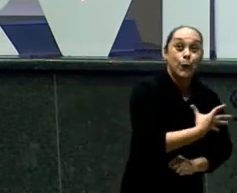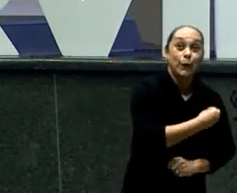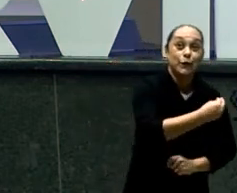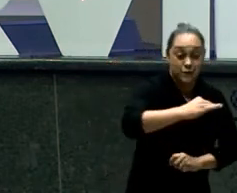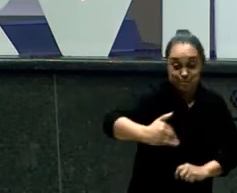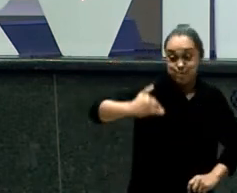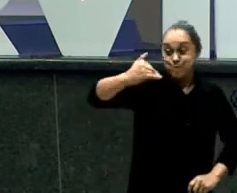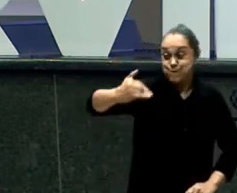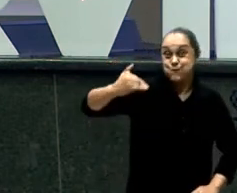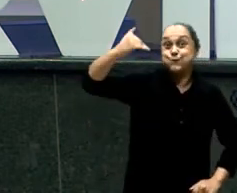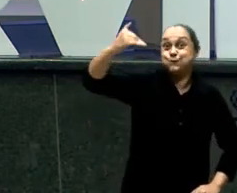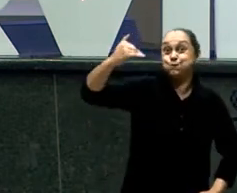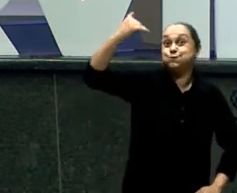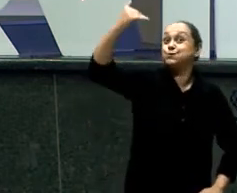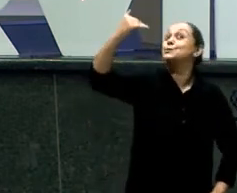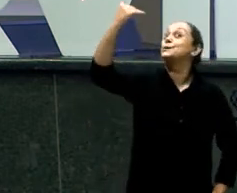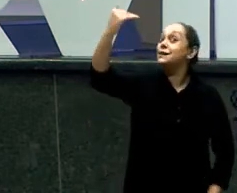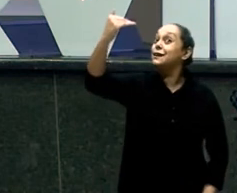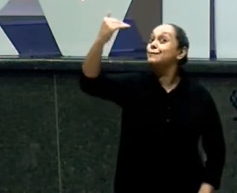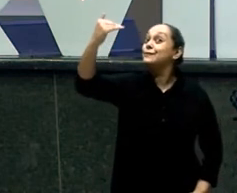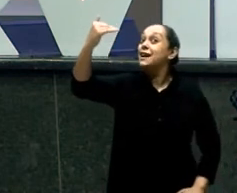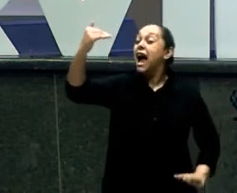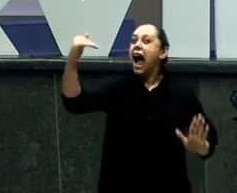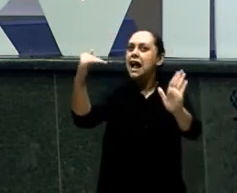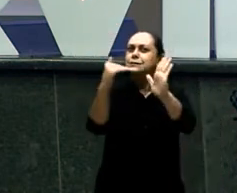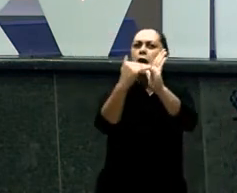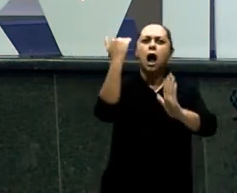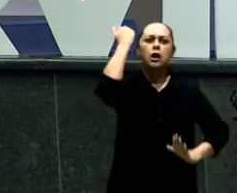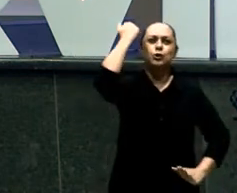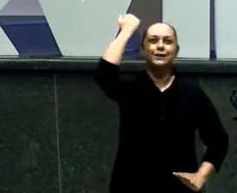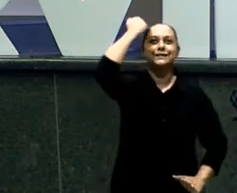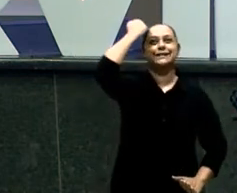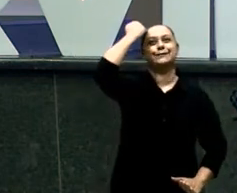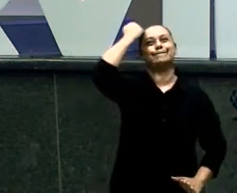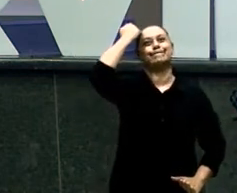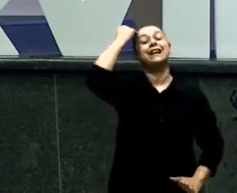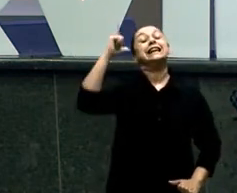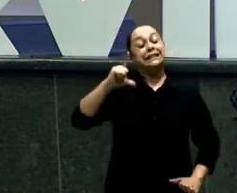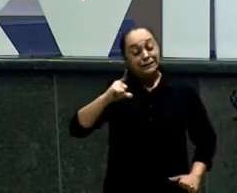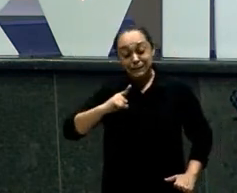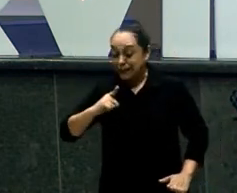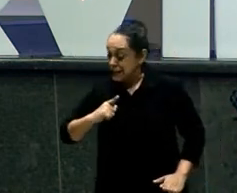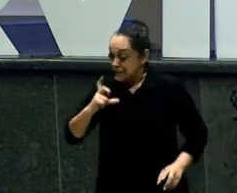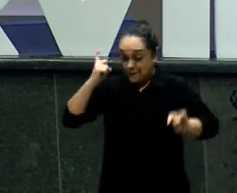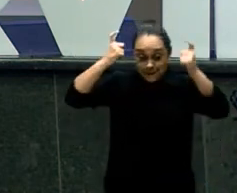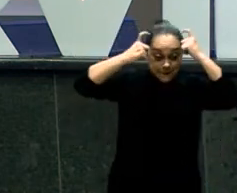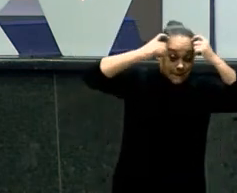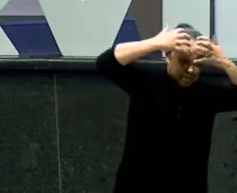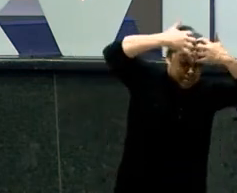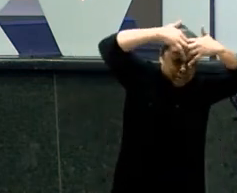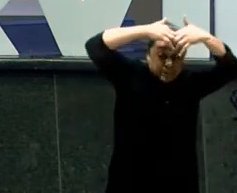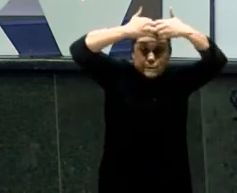crescimento Que é A adolescência Muitas coisas Irão acontecer Porque o que